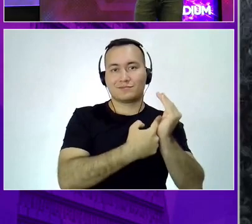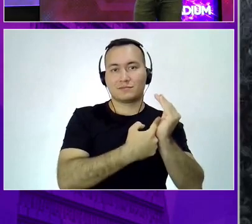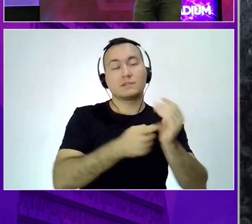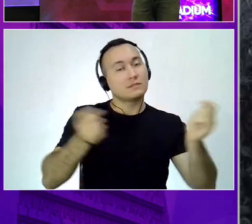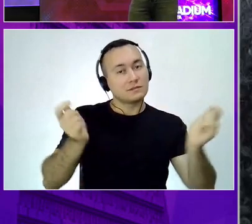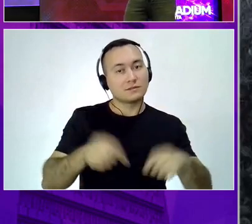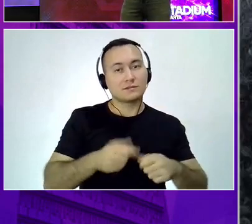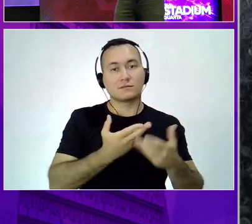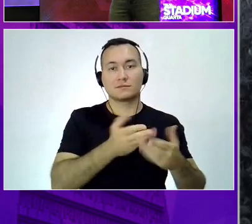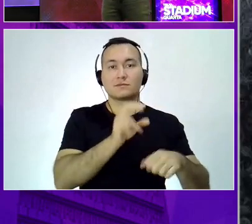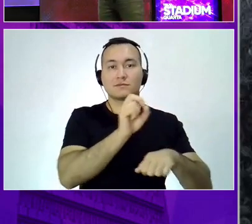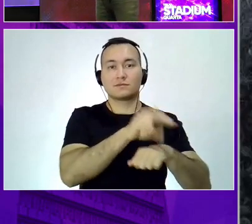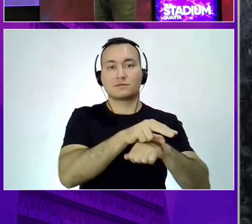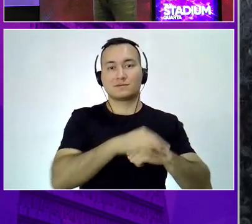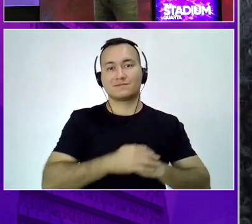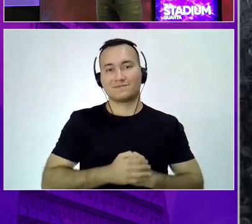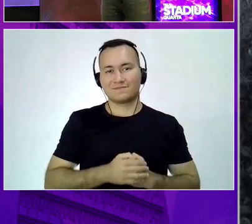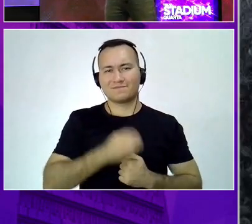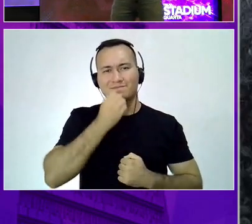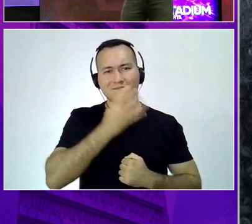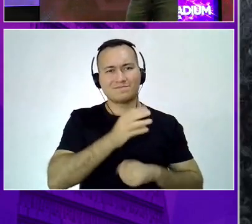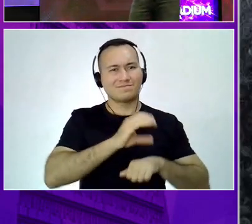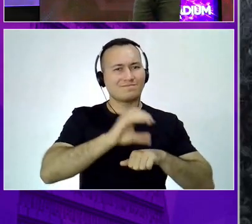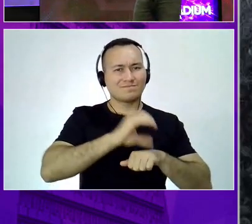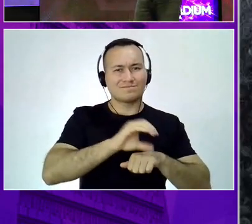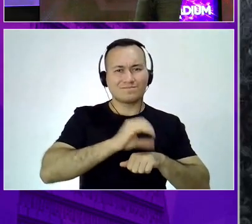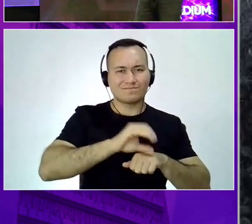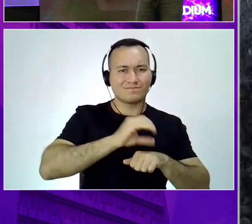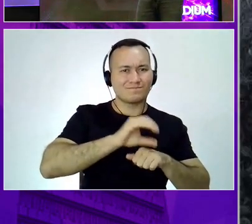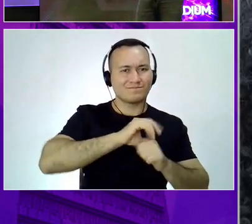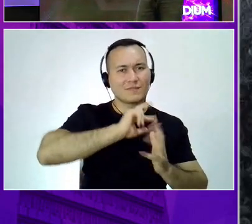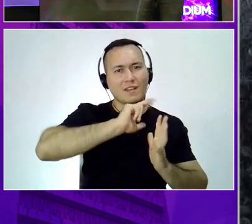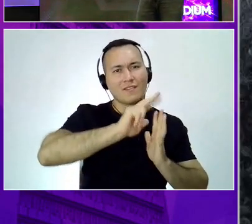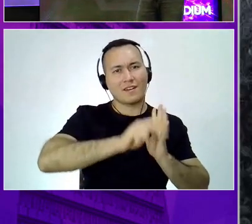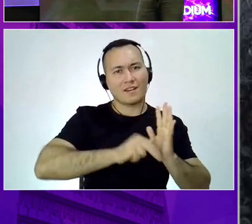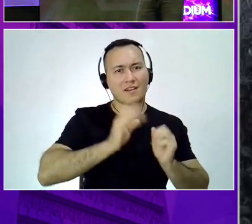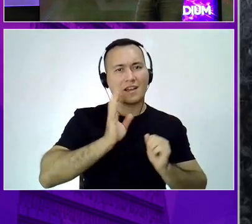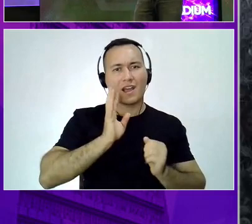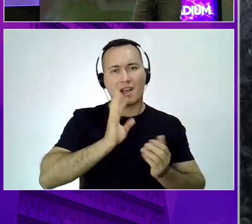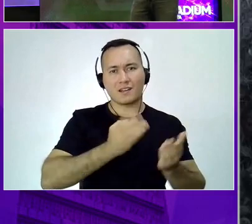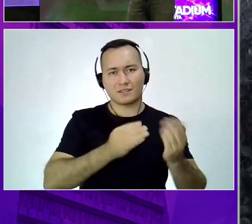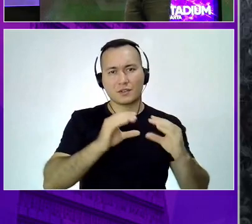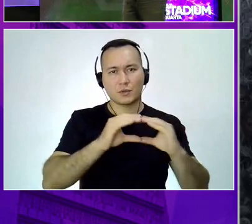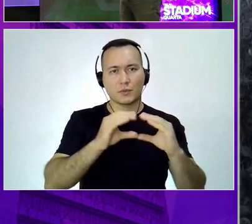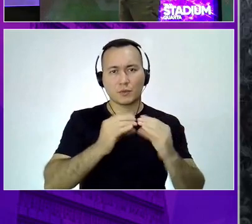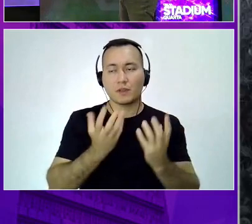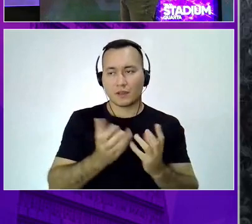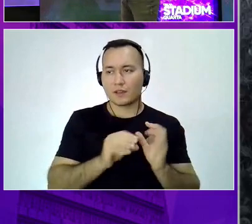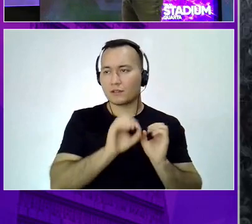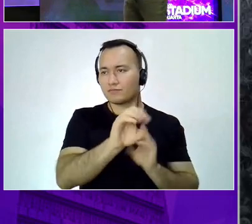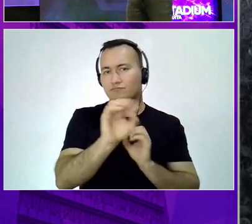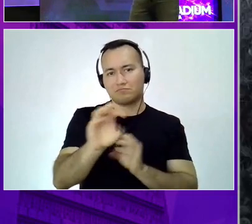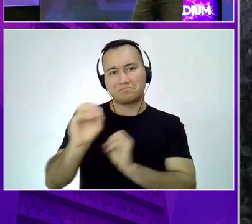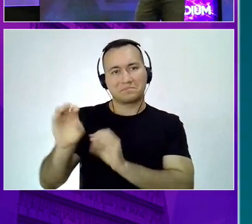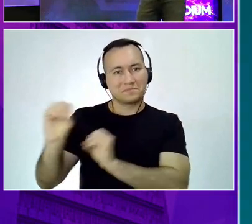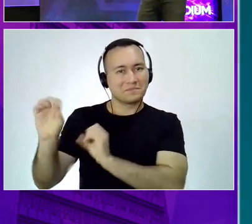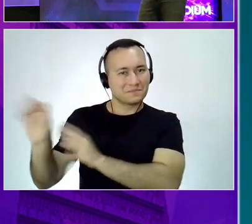produzi. É bem bacana. Tá joia? Recomendo aí para vocês distribuírem. É um Oracle para a comunidade aí. Tá joia?